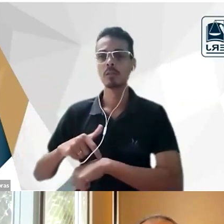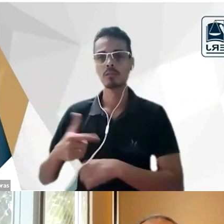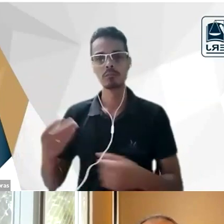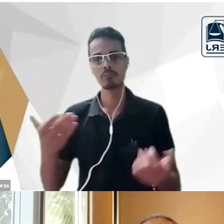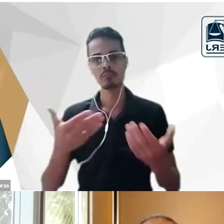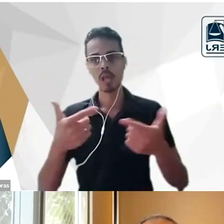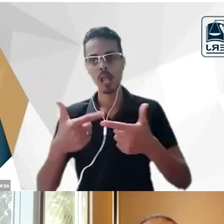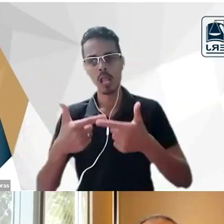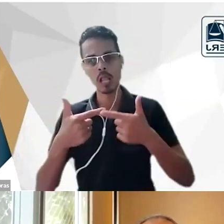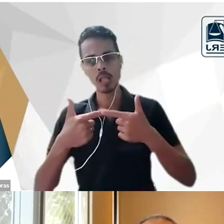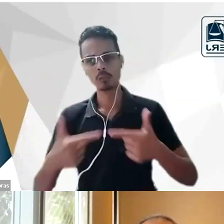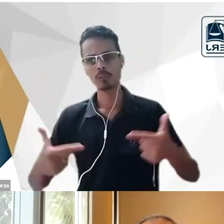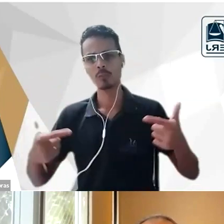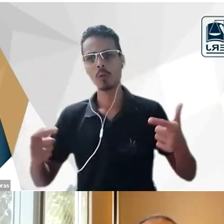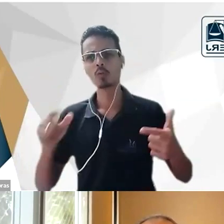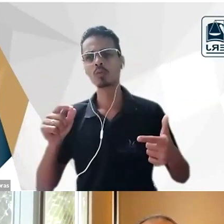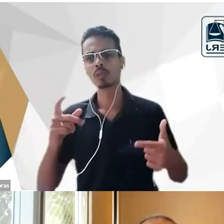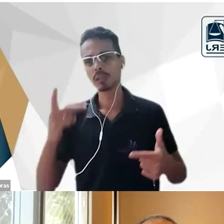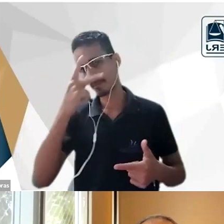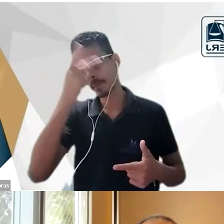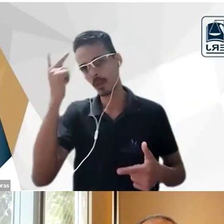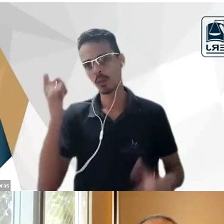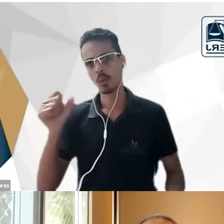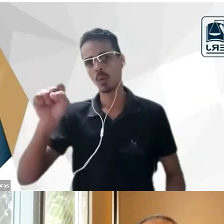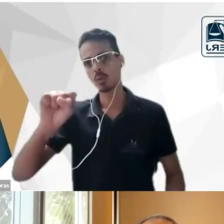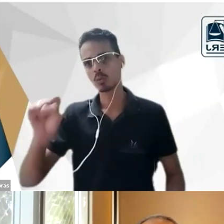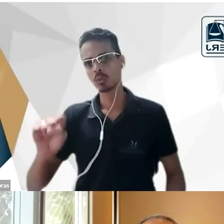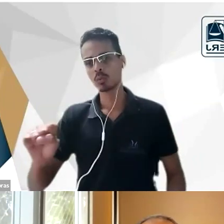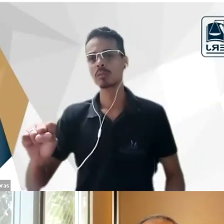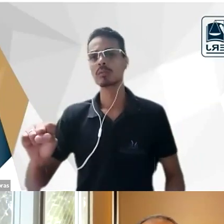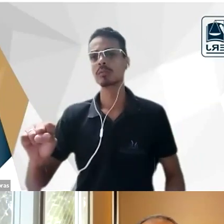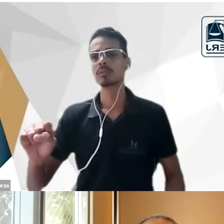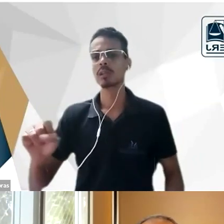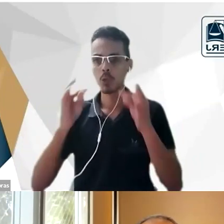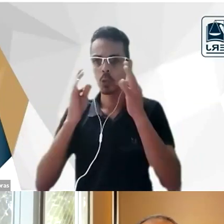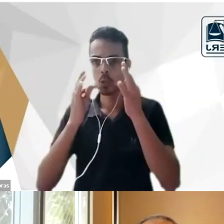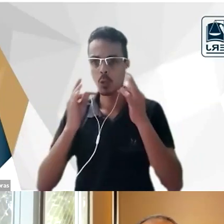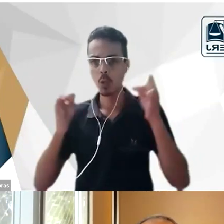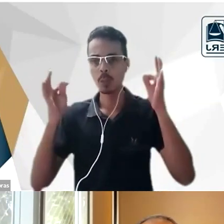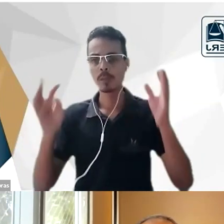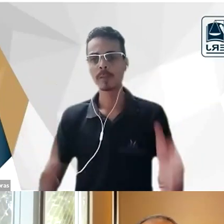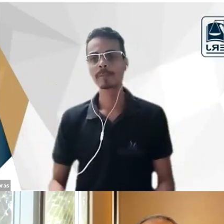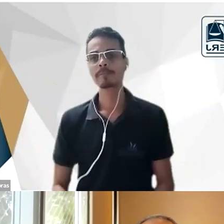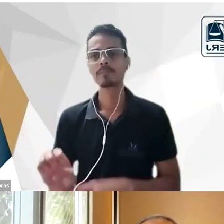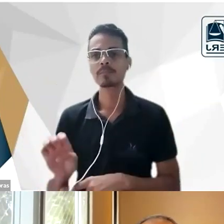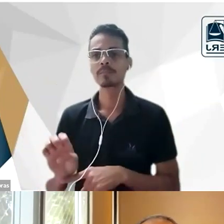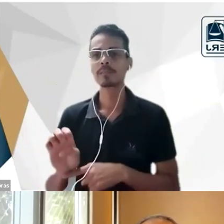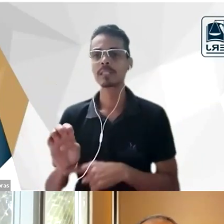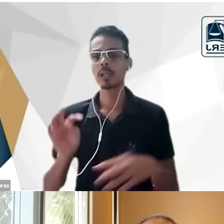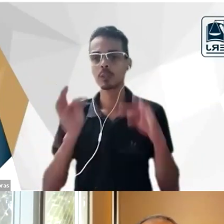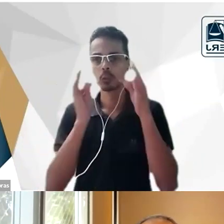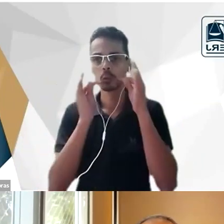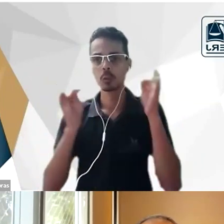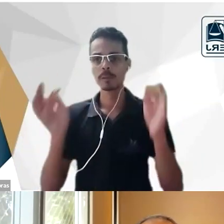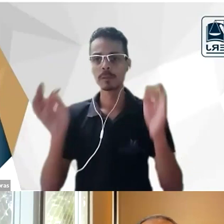Estado Natal de Tobias mas realmente o professor Ricardo fez um